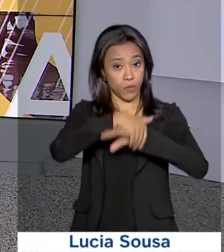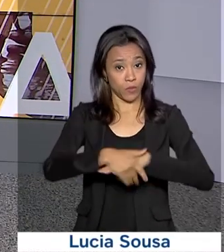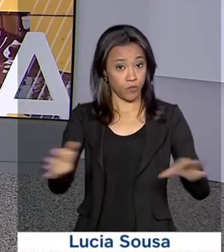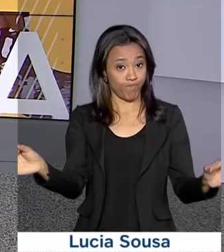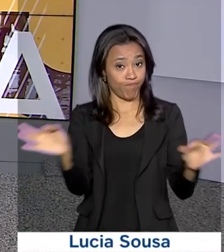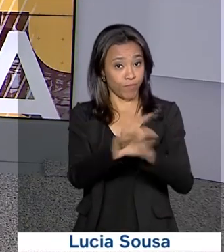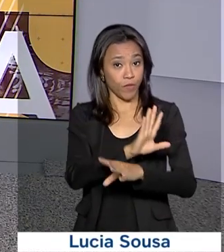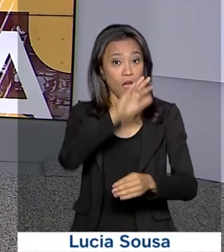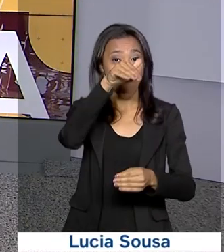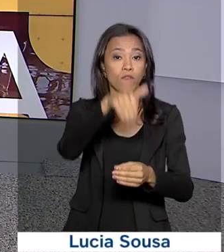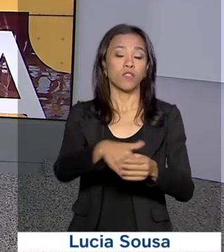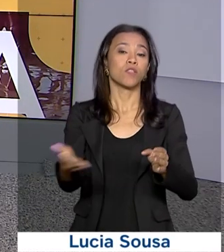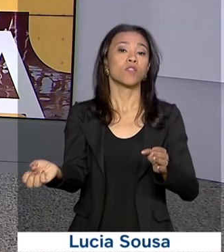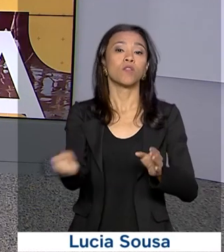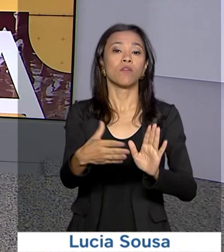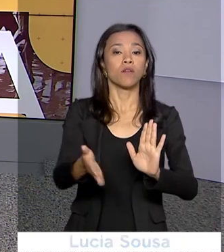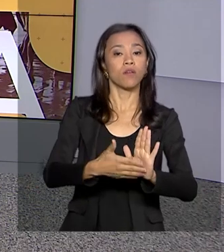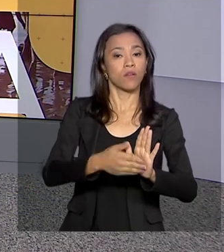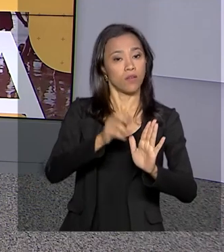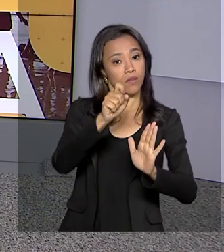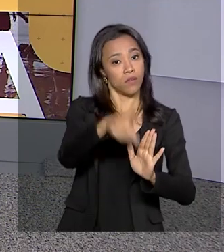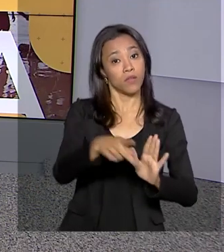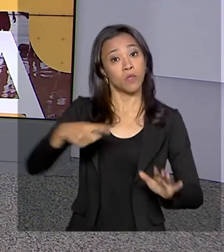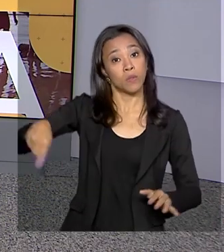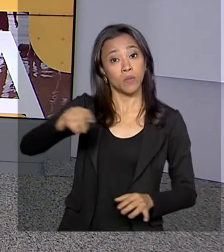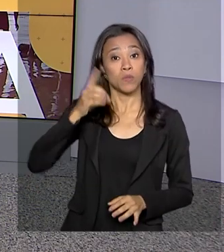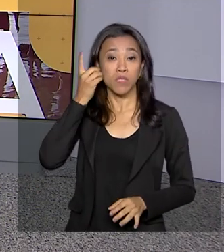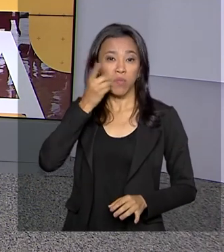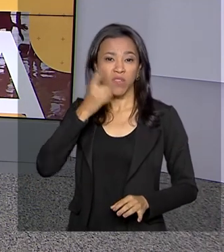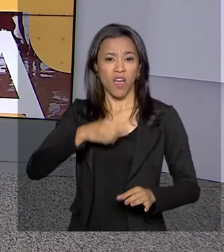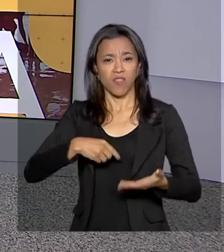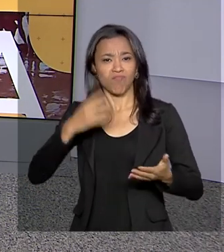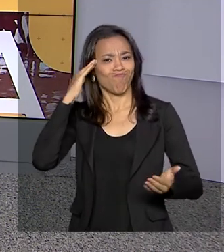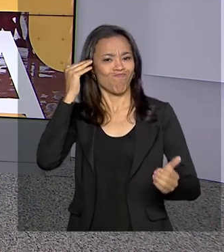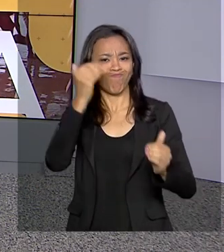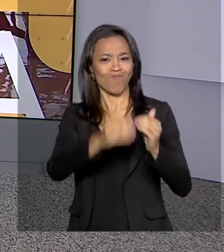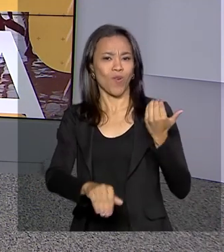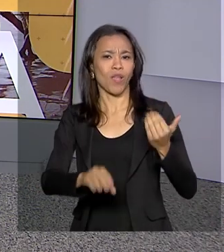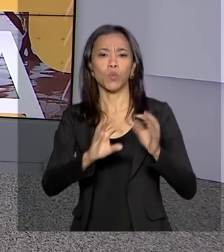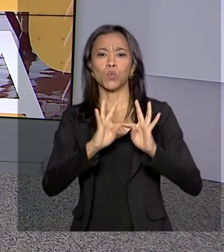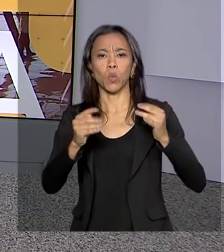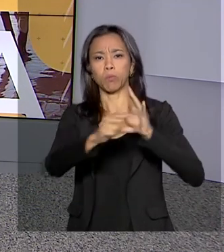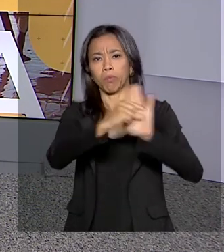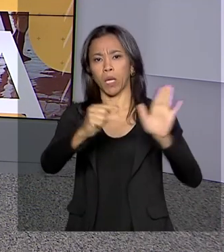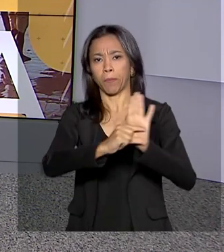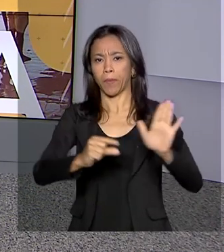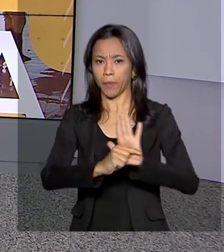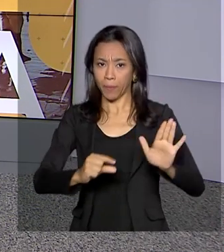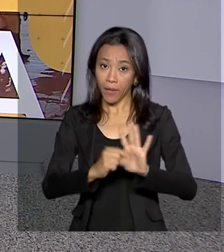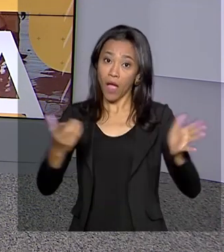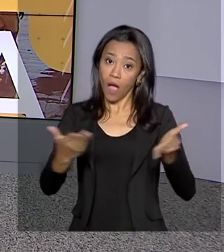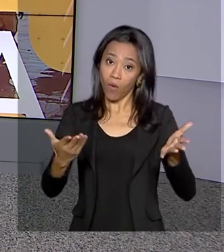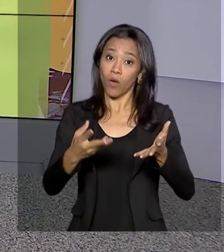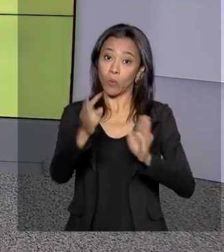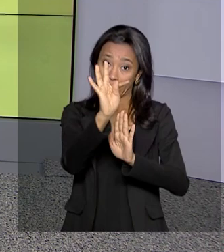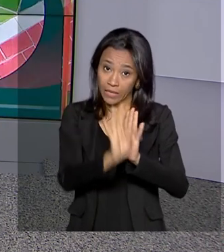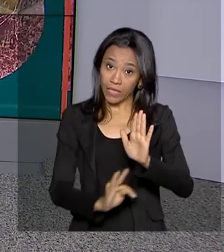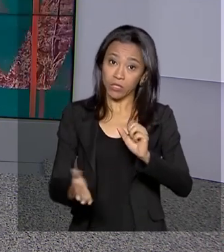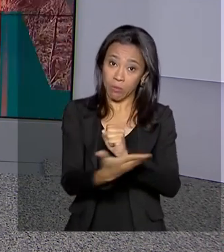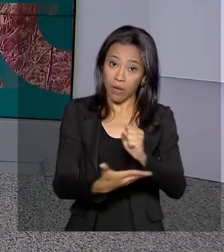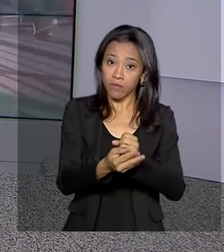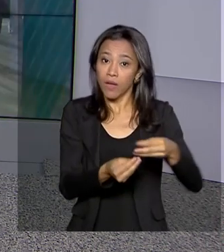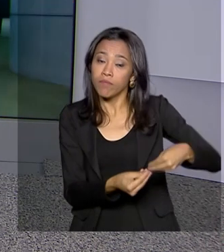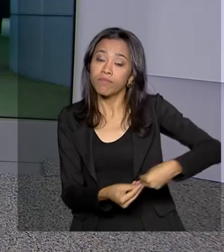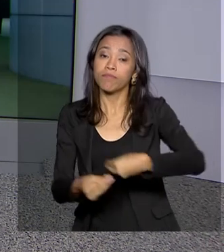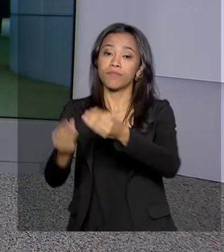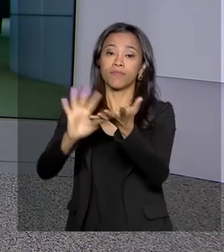votação da nova Previdência. Os deputados rejeitaram todos os destaques e agora o texto base segue para o Senado. Vamos